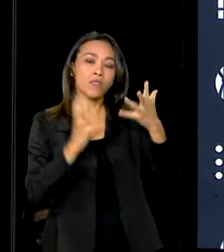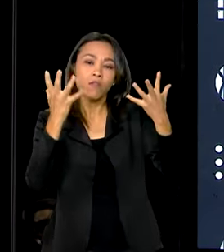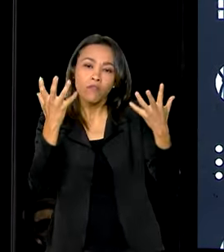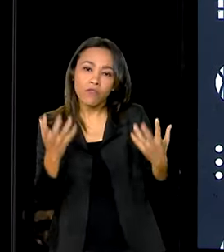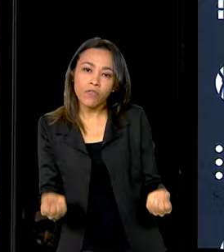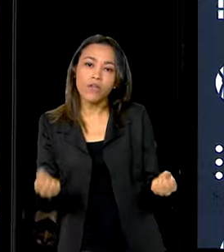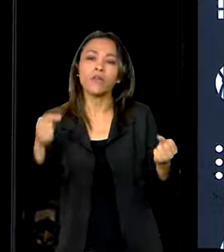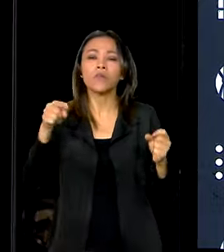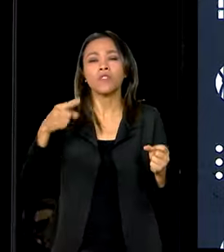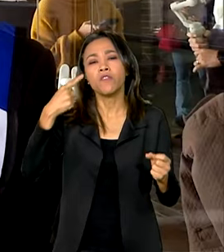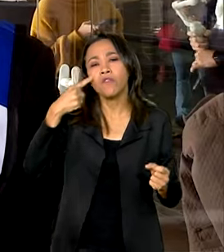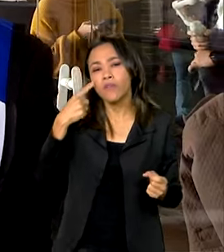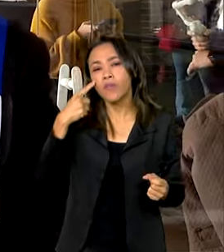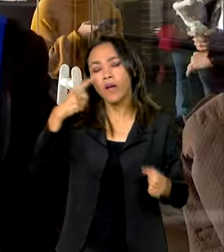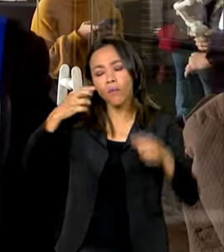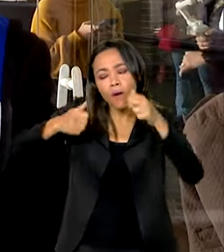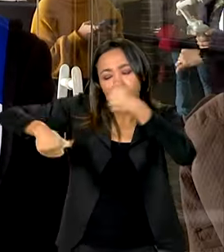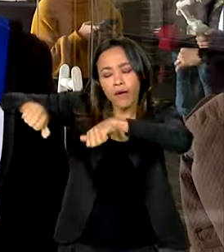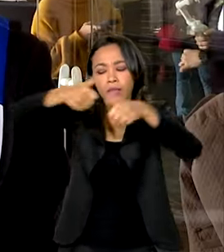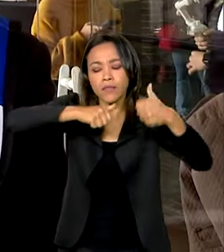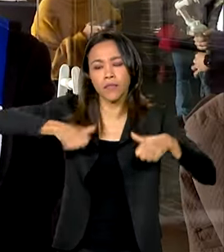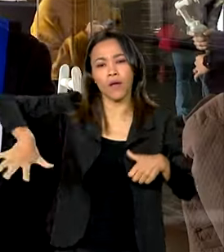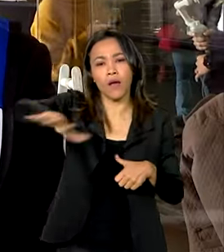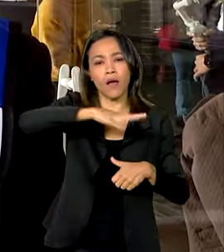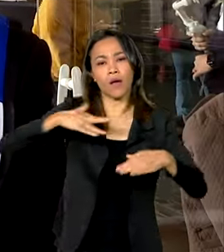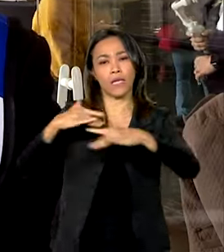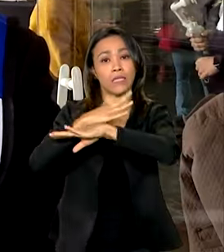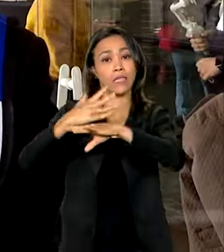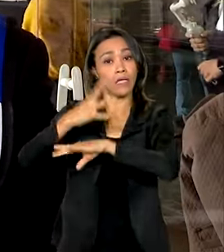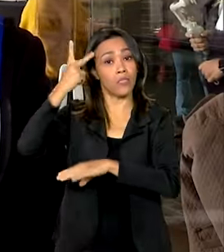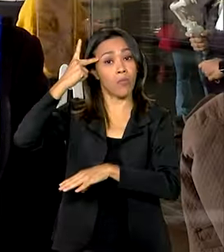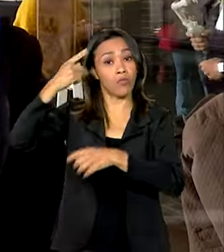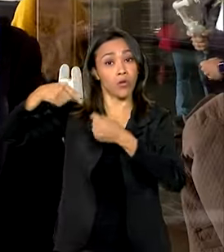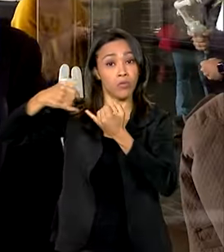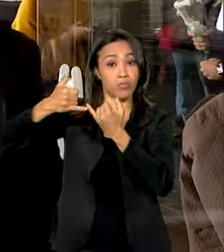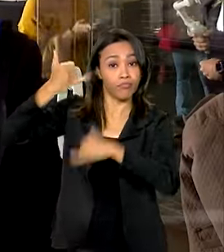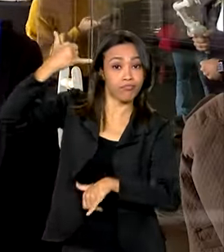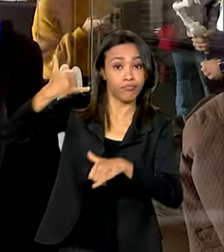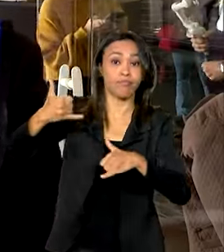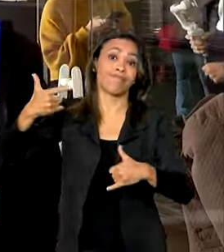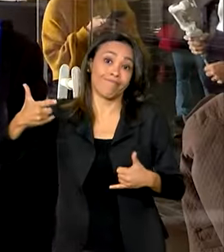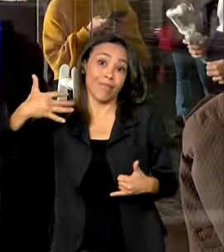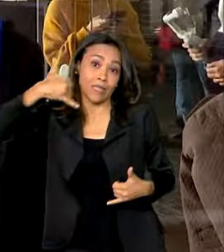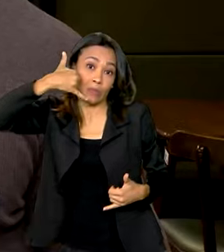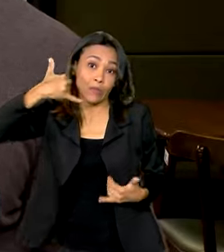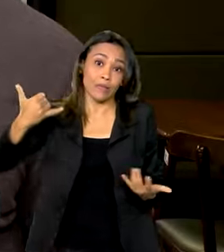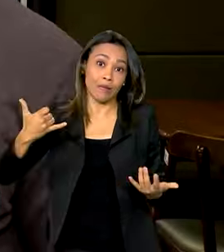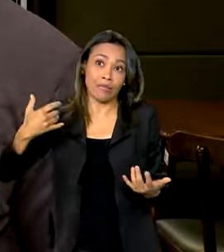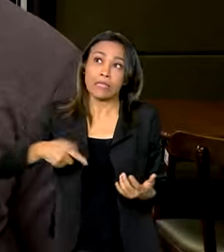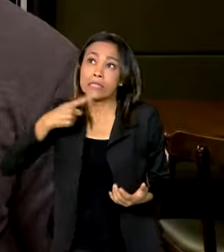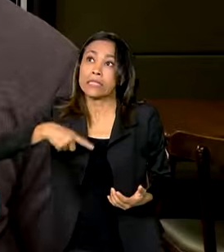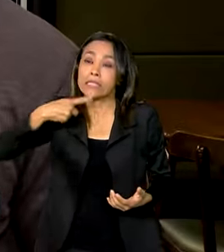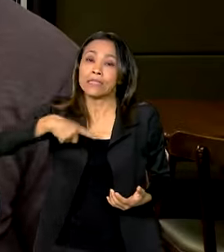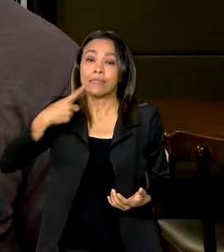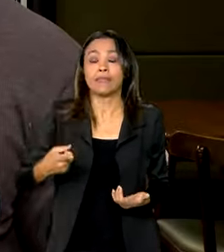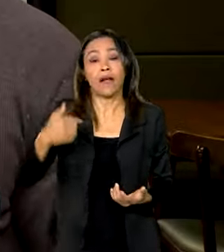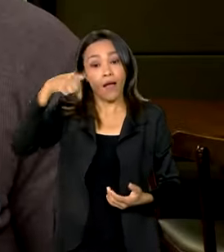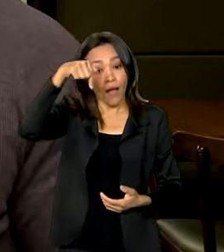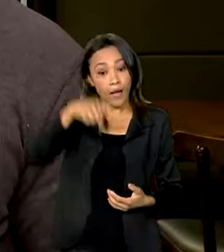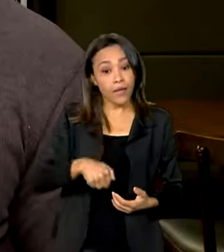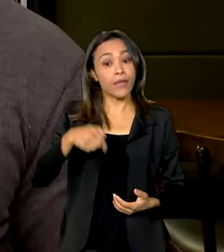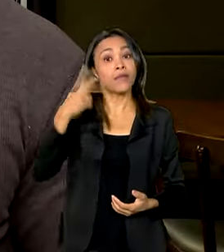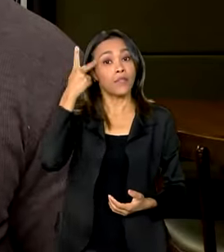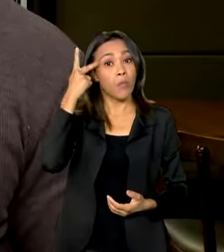usuários da cidade de São Paulo de uma maneira instantânea. A blitz é uma foto daquele momento. Aqui em São Paulo,